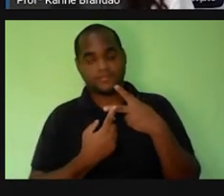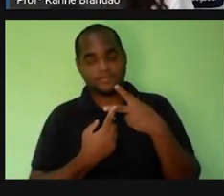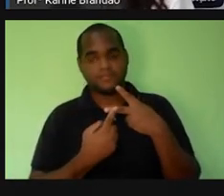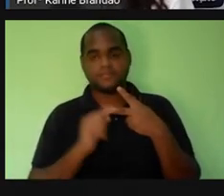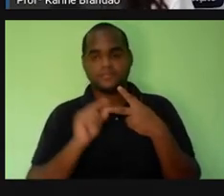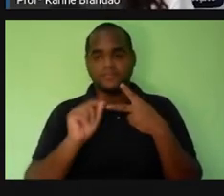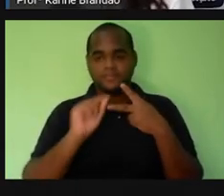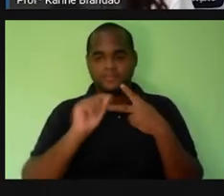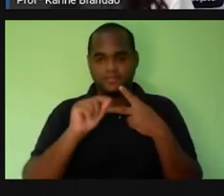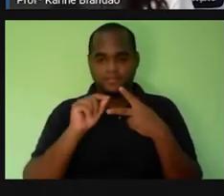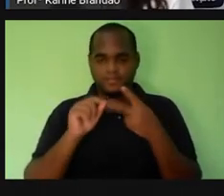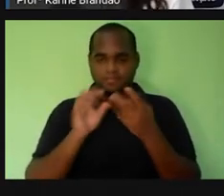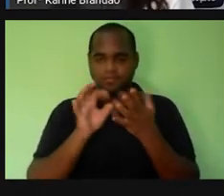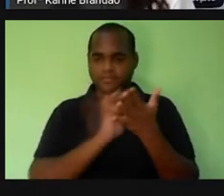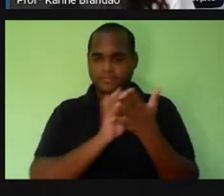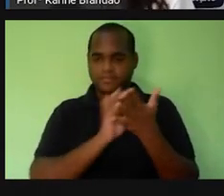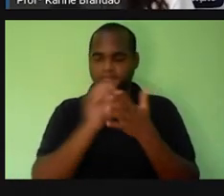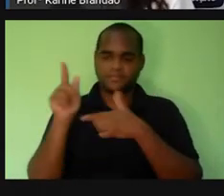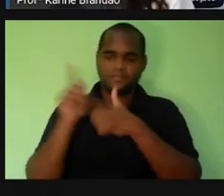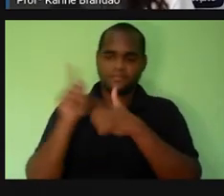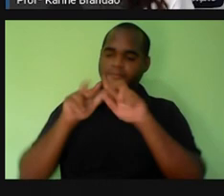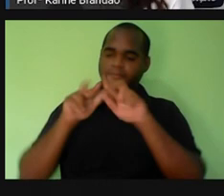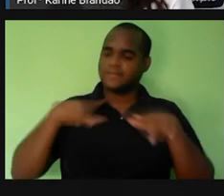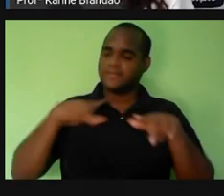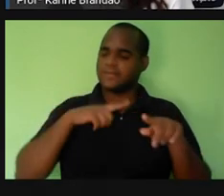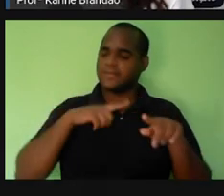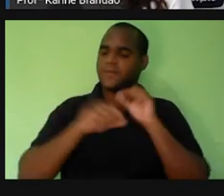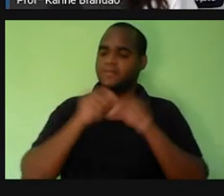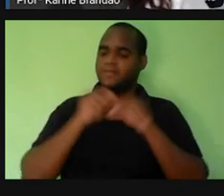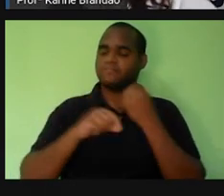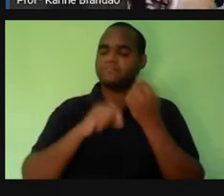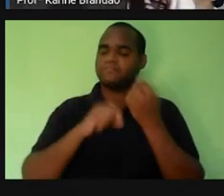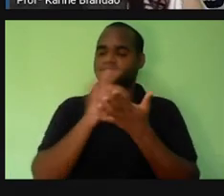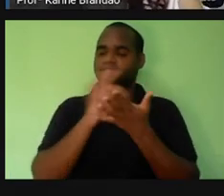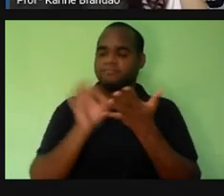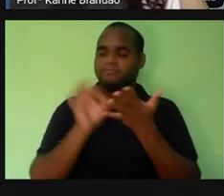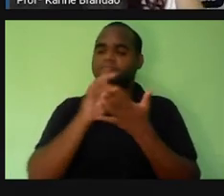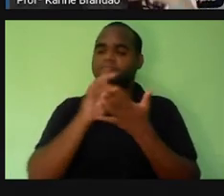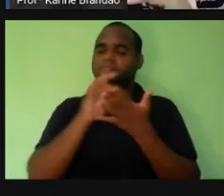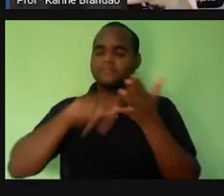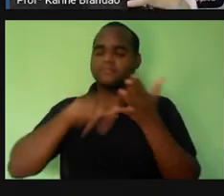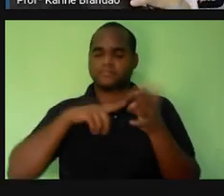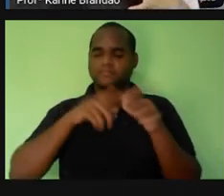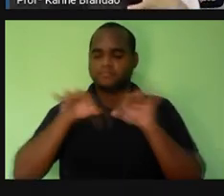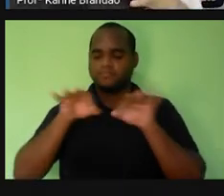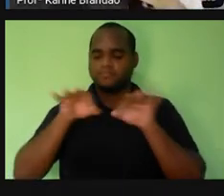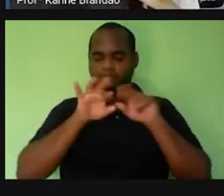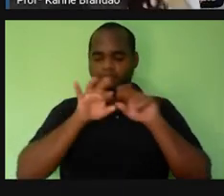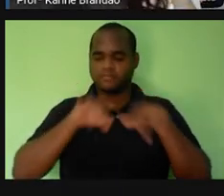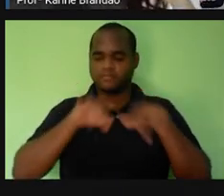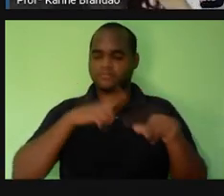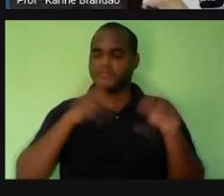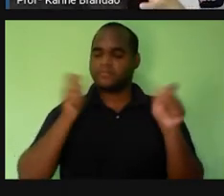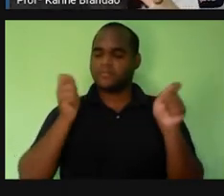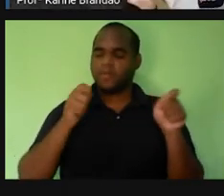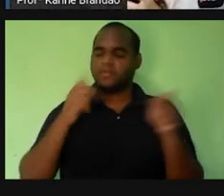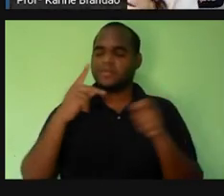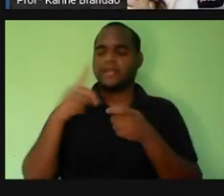é uma célula que possui núcleo. É uma célula que tem, então, essa organização, né? E essa